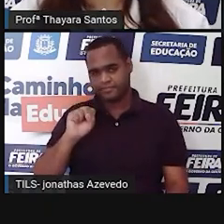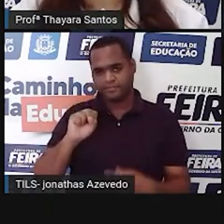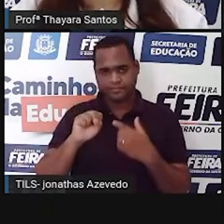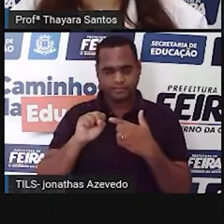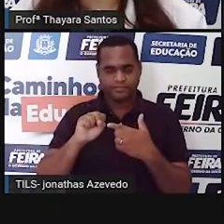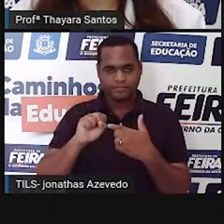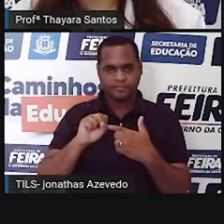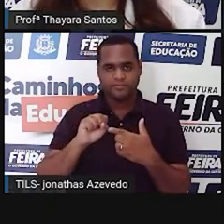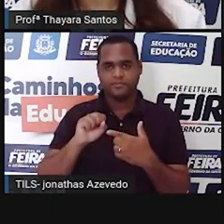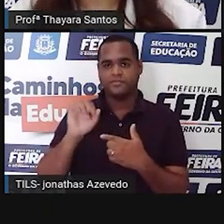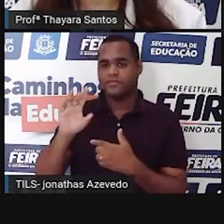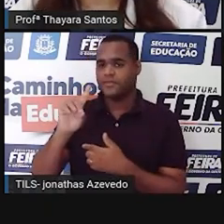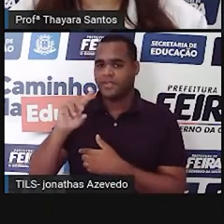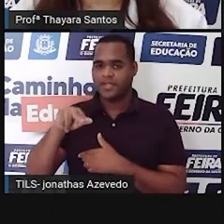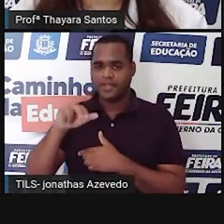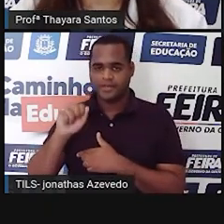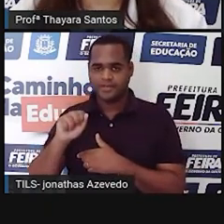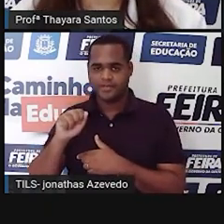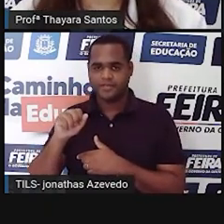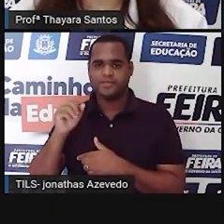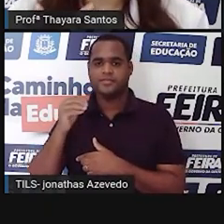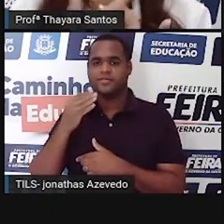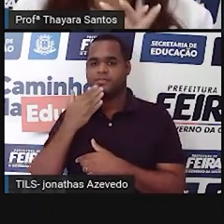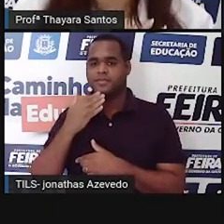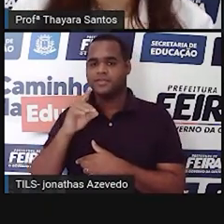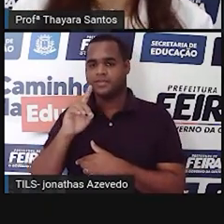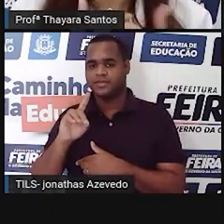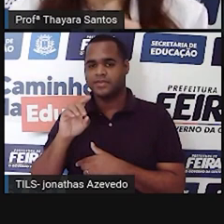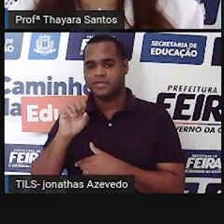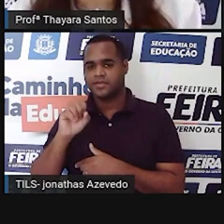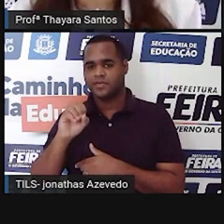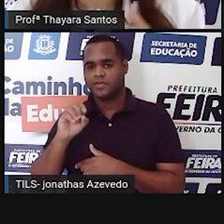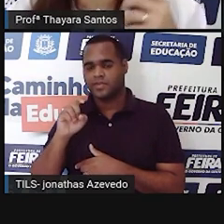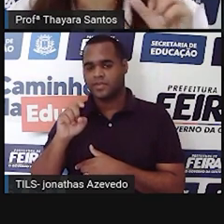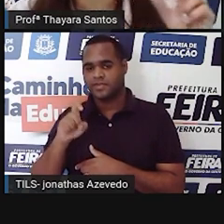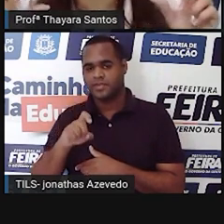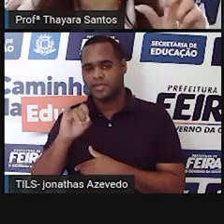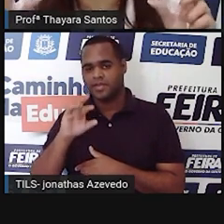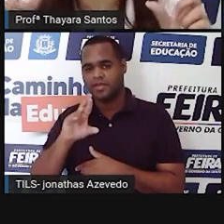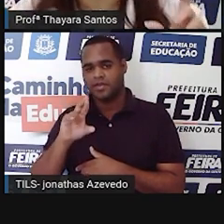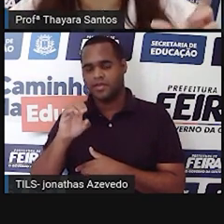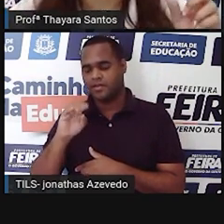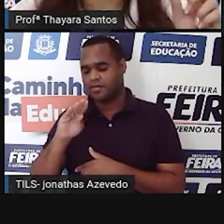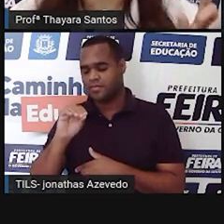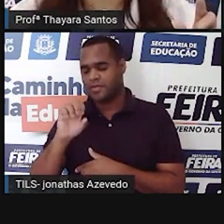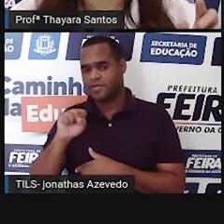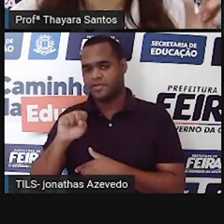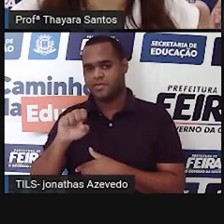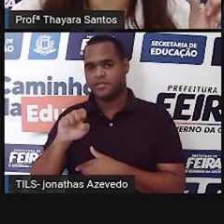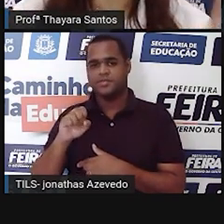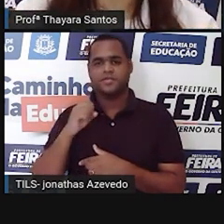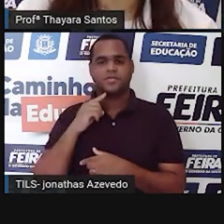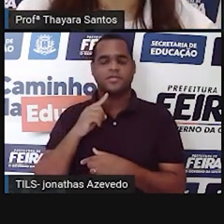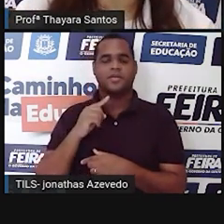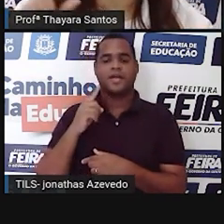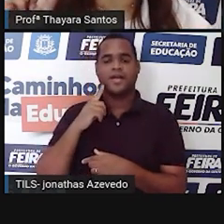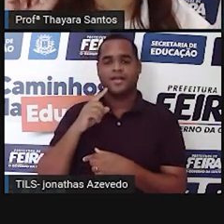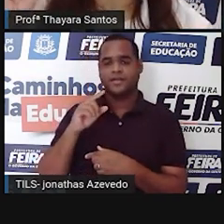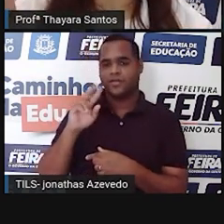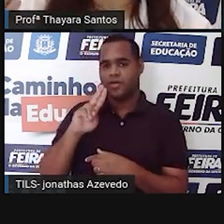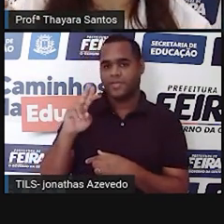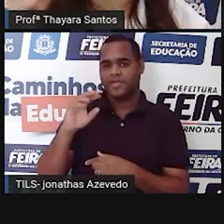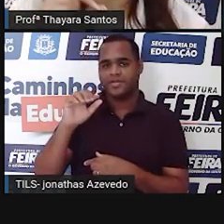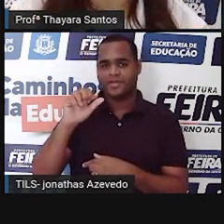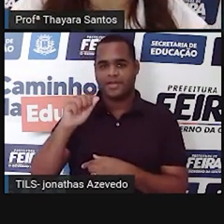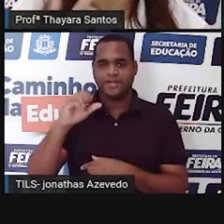No caso do DNA, é um açúcar que a gente chama de desoxirribose. Por isso que tem um nome, ó. Ácido ribonucleico vem